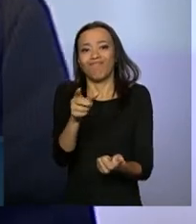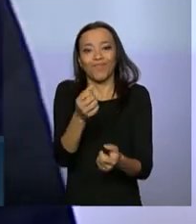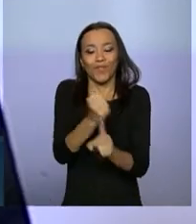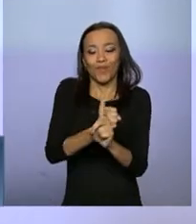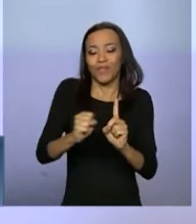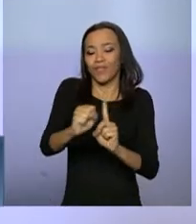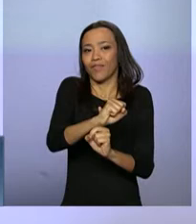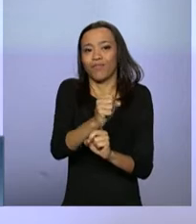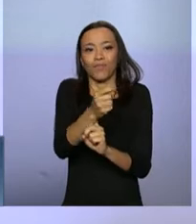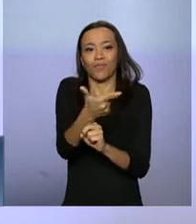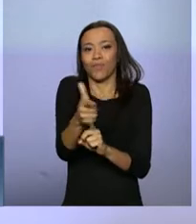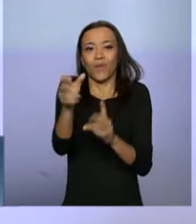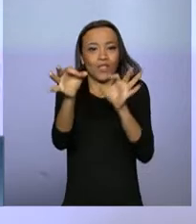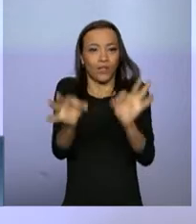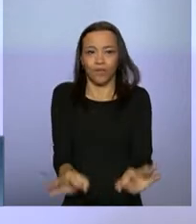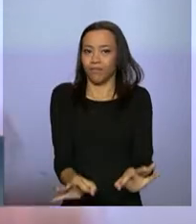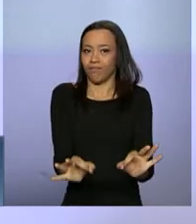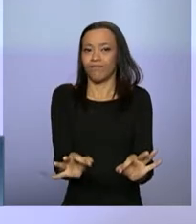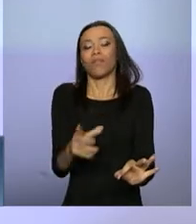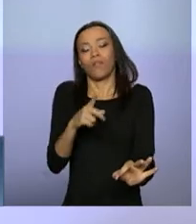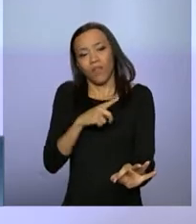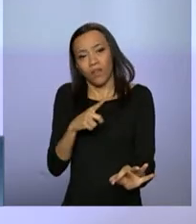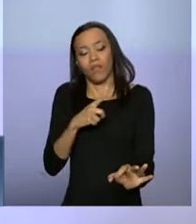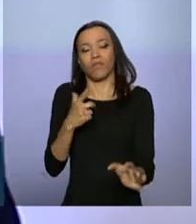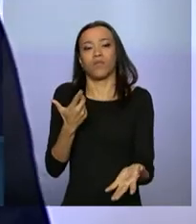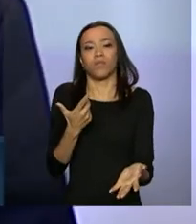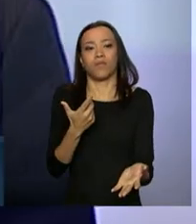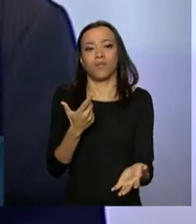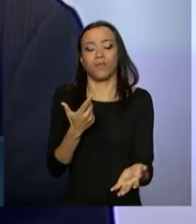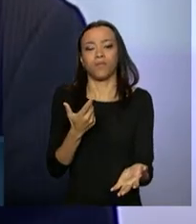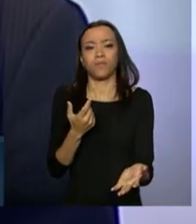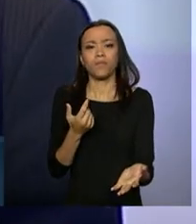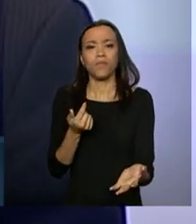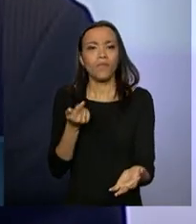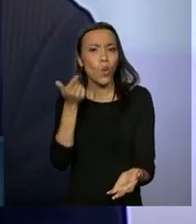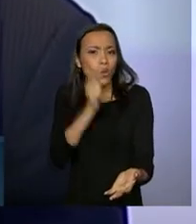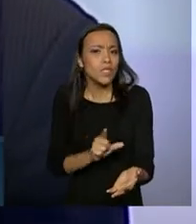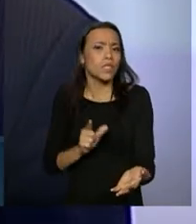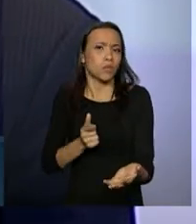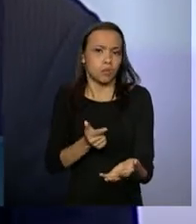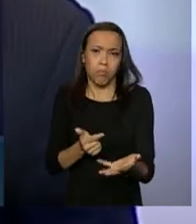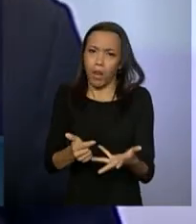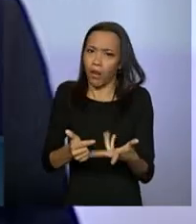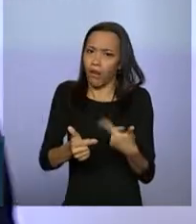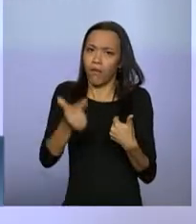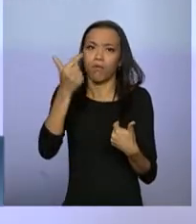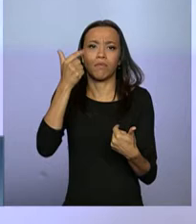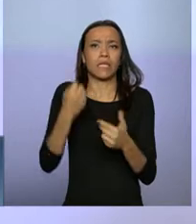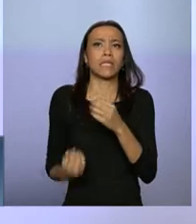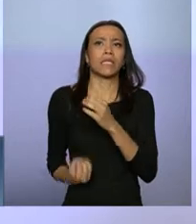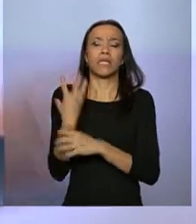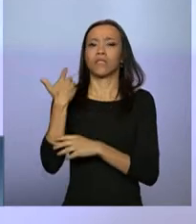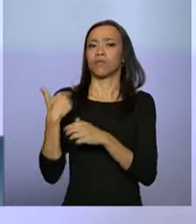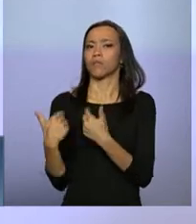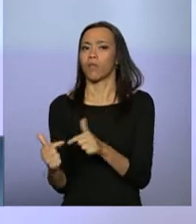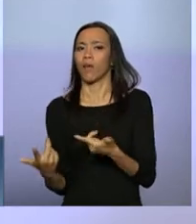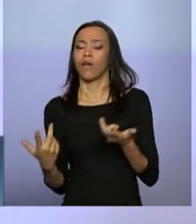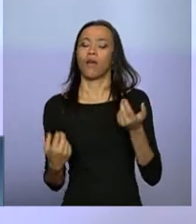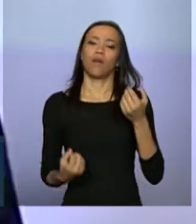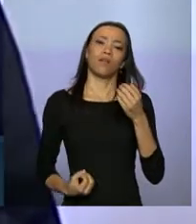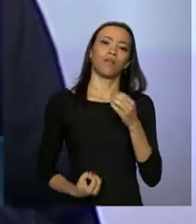Embora tenhamos crescido, tenhamos avantagens, avantajado nesses últimos anos, na criação de emprego, na